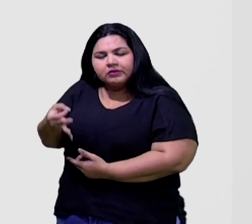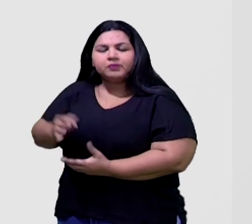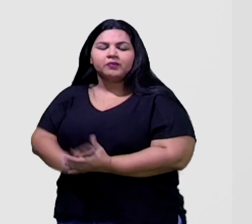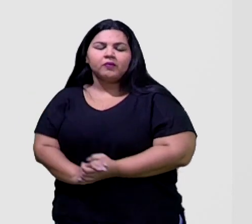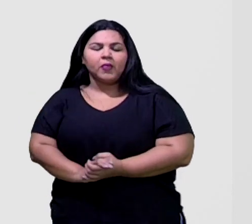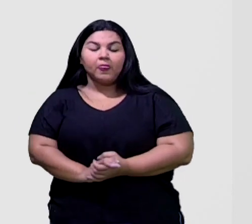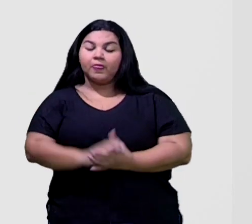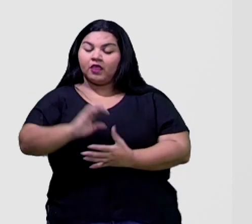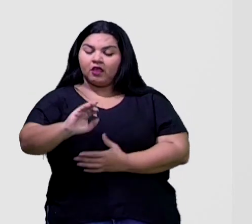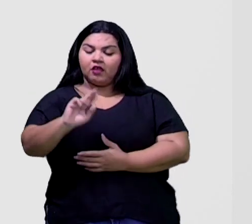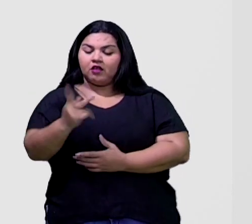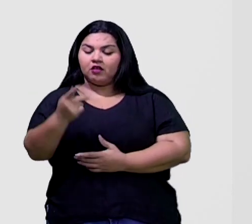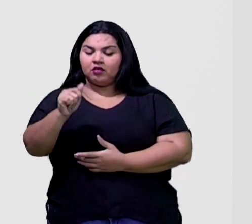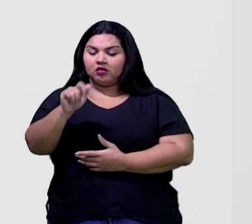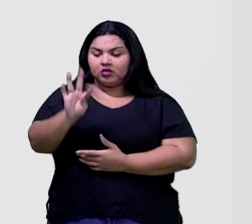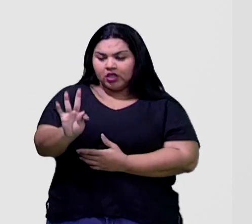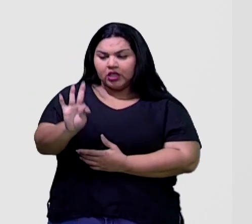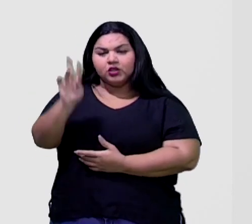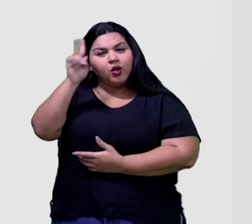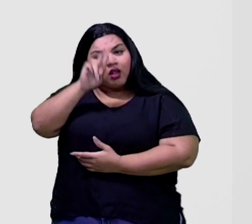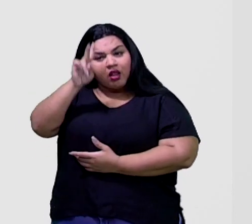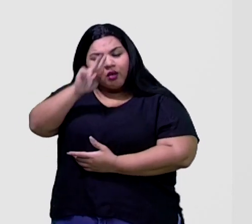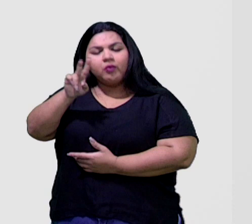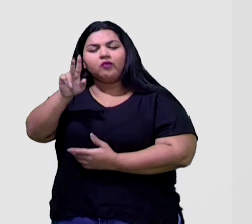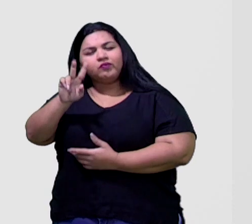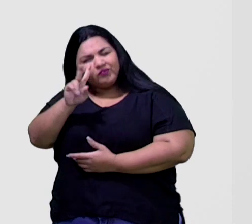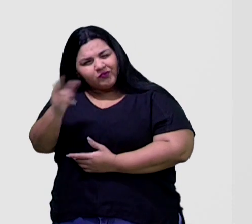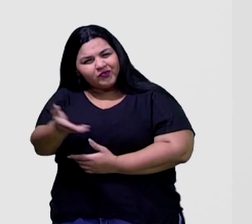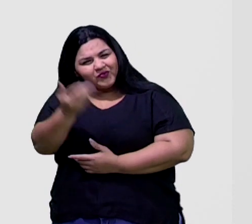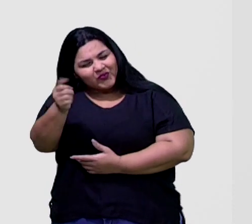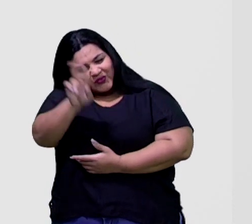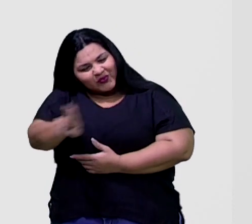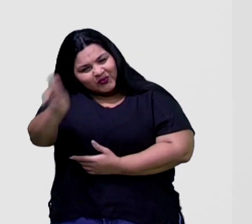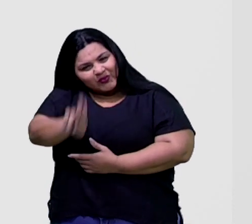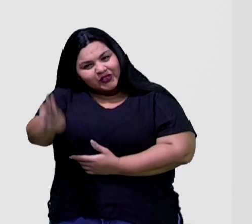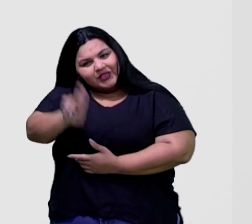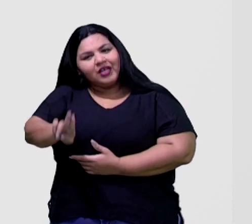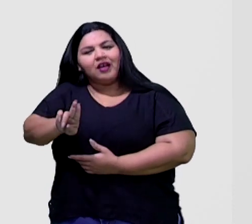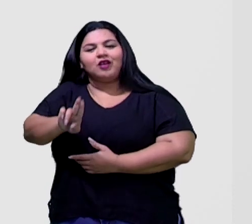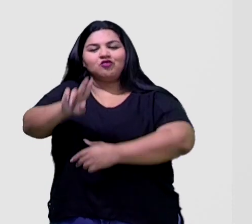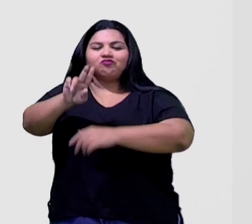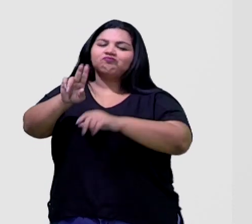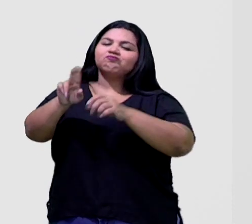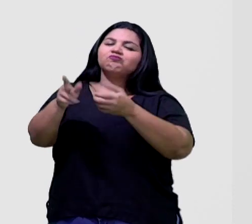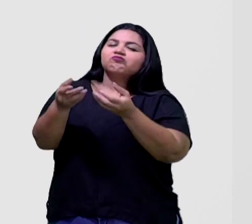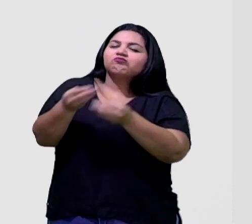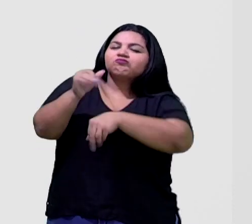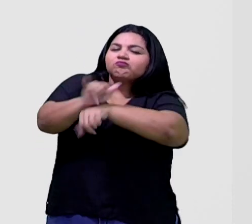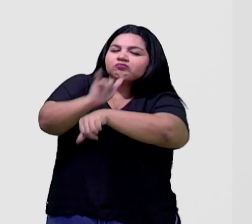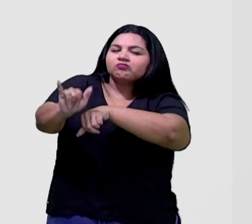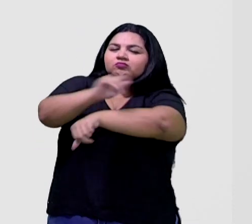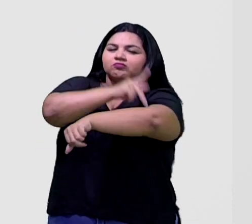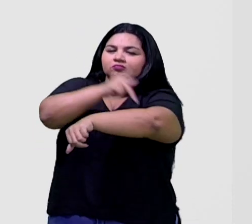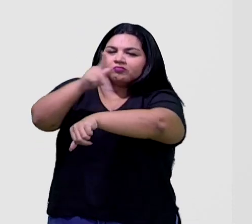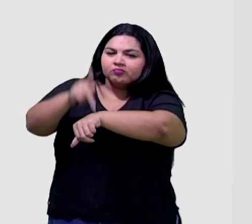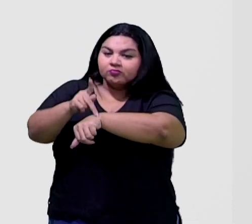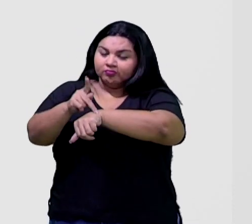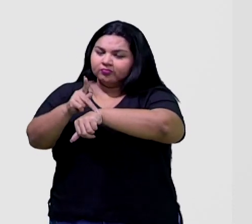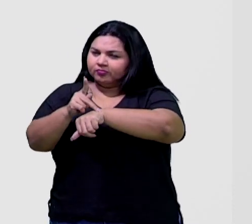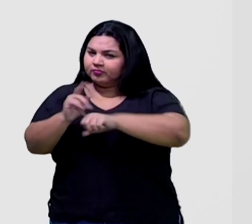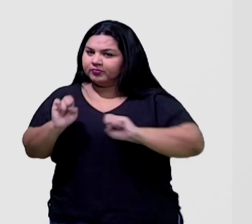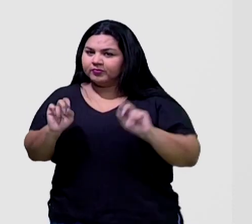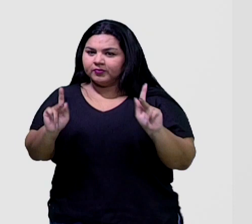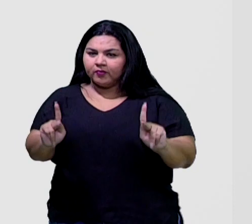ao chat, só relembrando, vamos utilizá-lo de maneira pedagógica, aproveitar ao máximo essa ferramenta, tá?